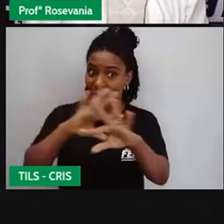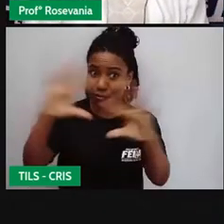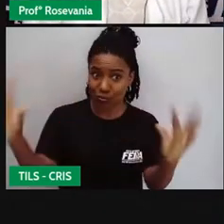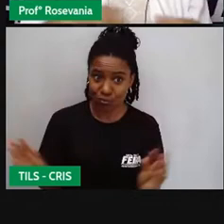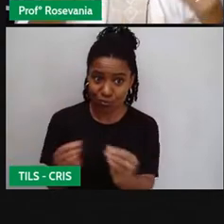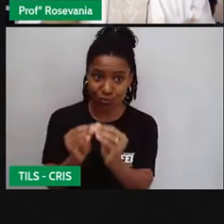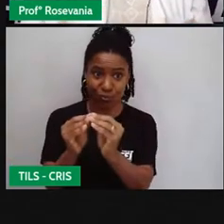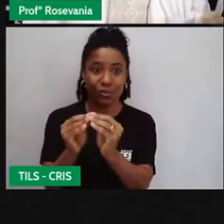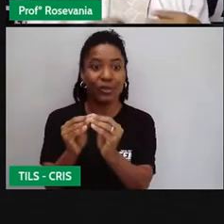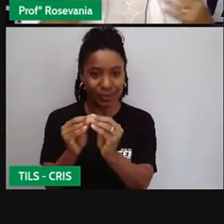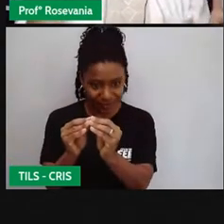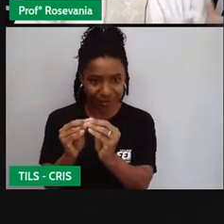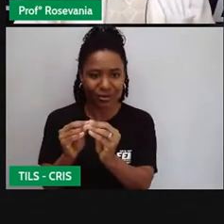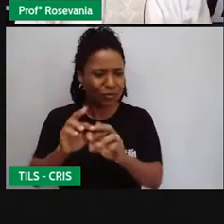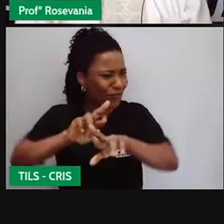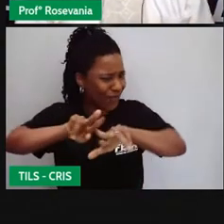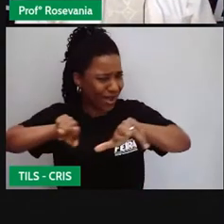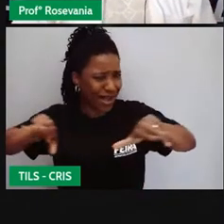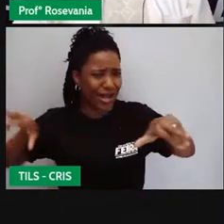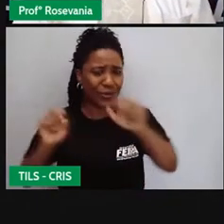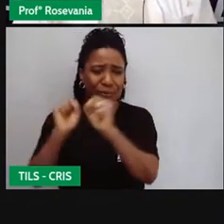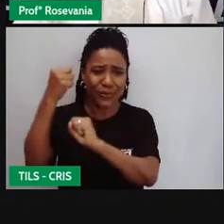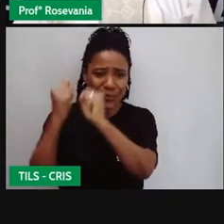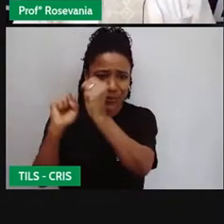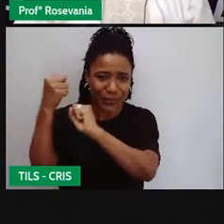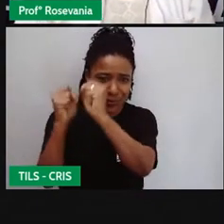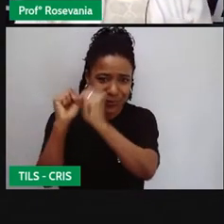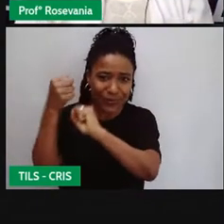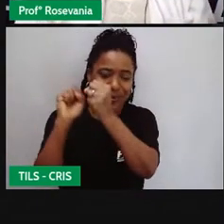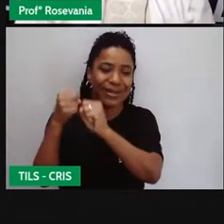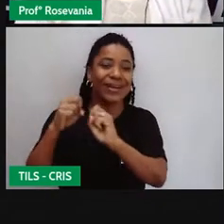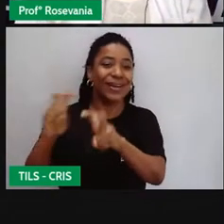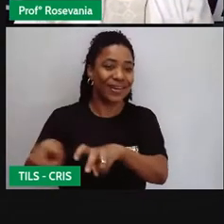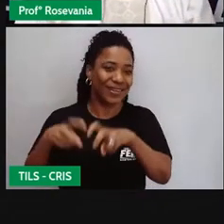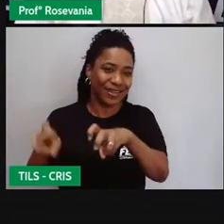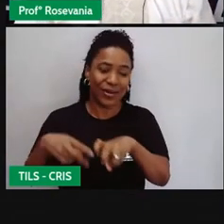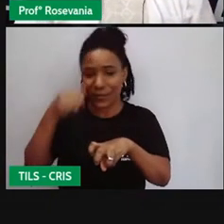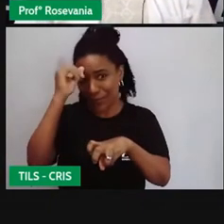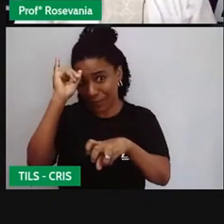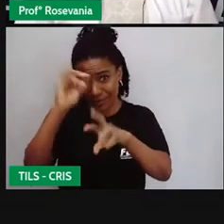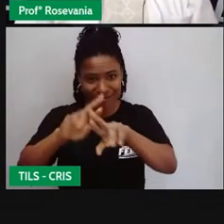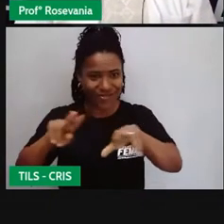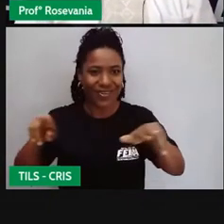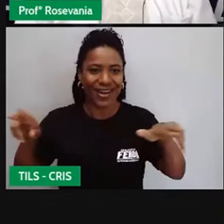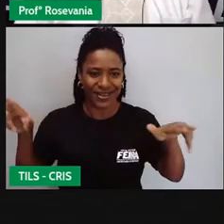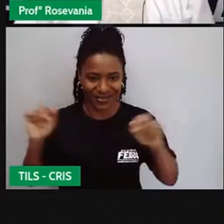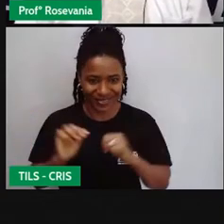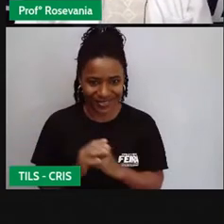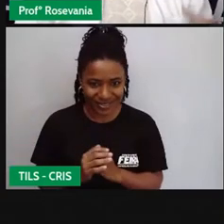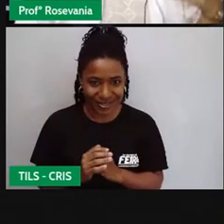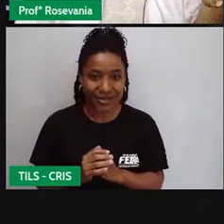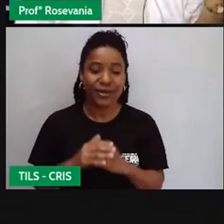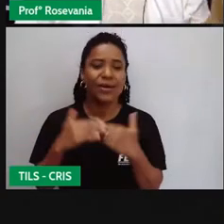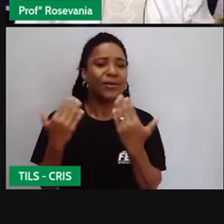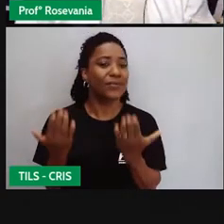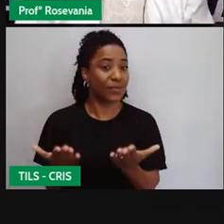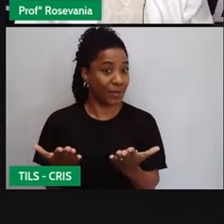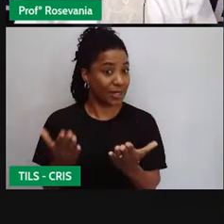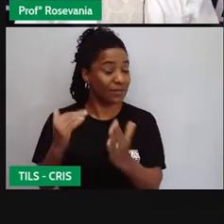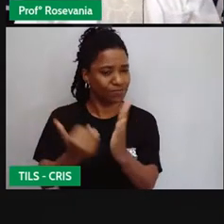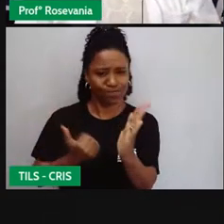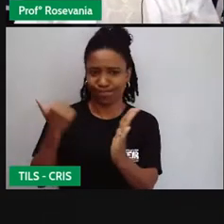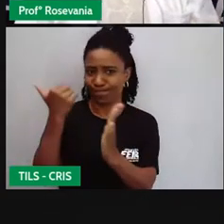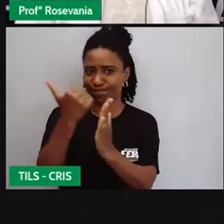quanto a pecuária, extrativismo, tudo que envolve essas atividades do setor primário aí. Mas ela vai além.